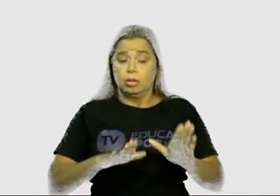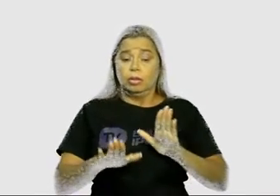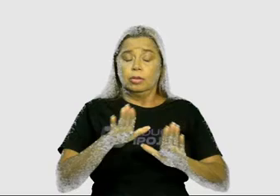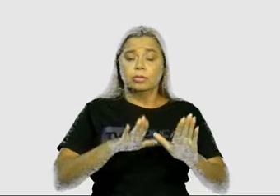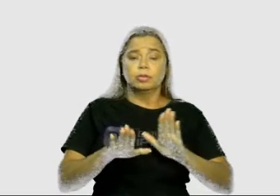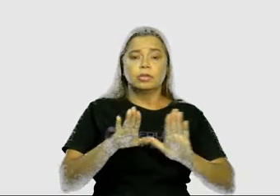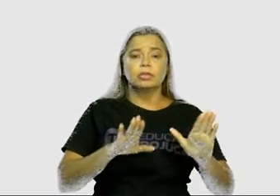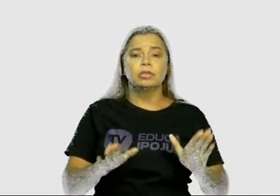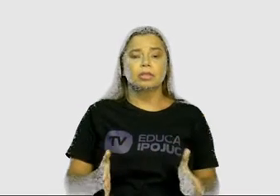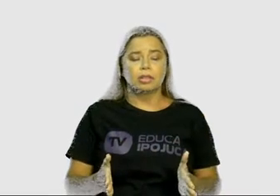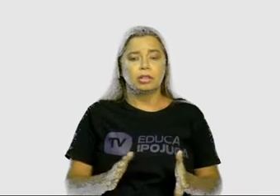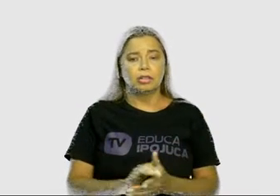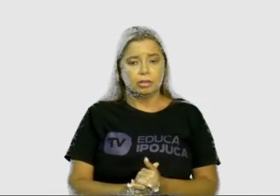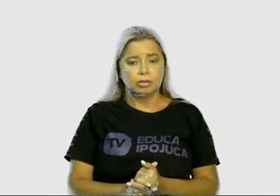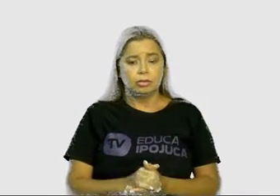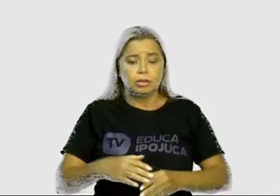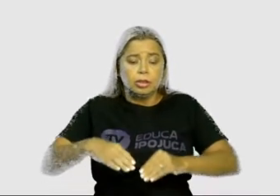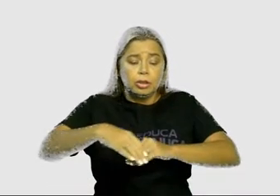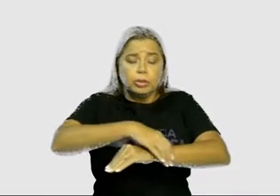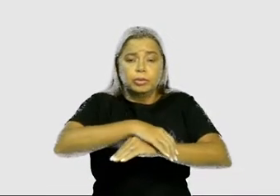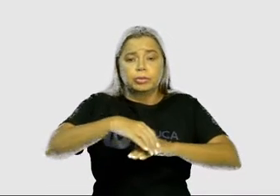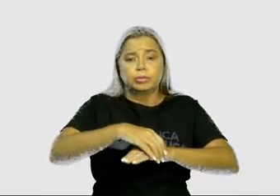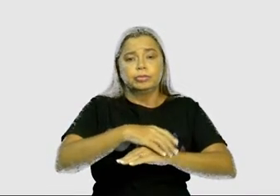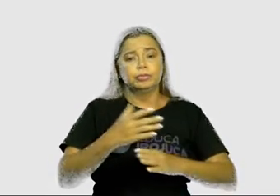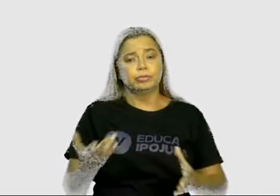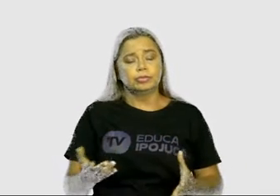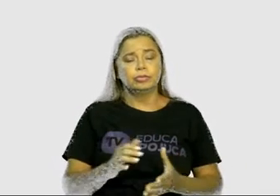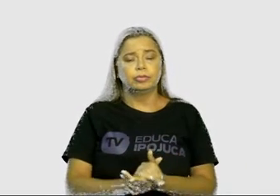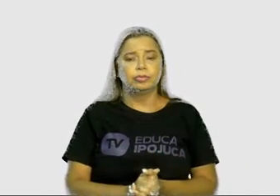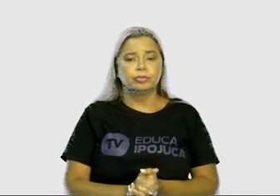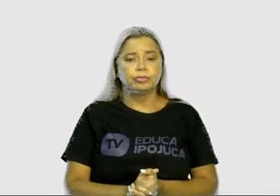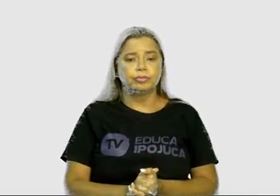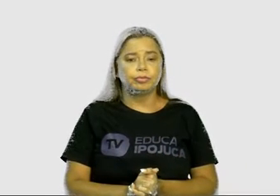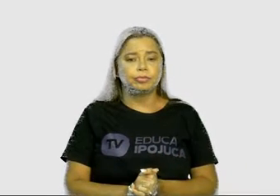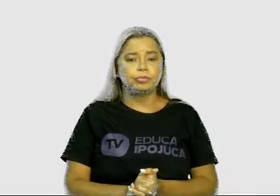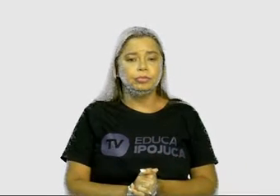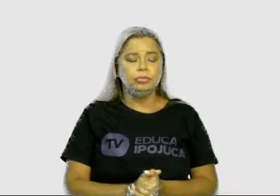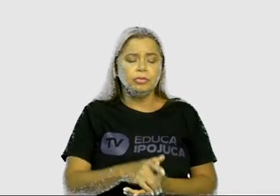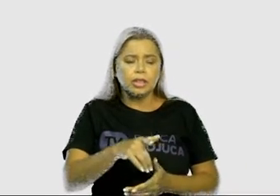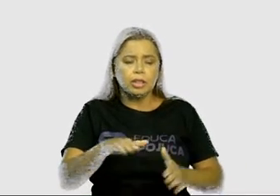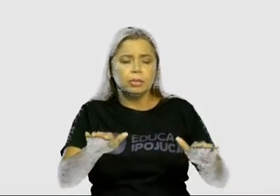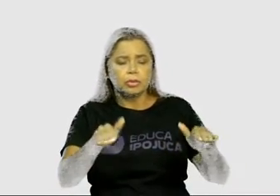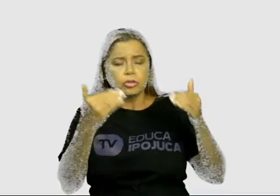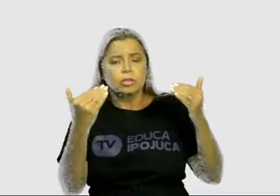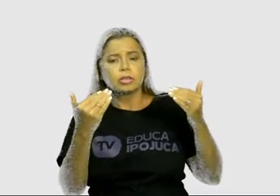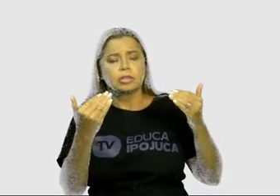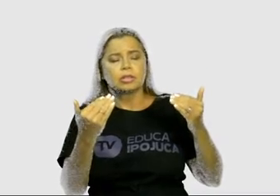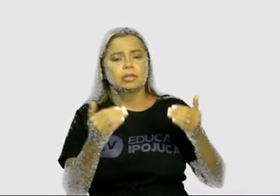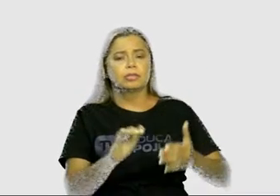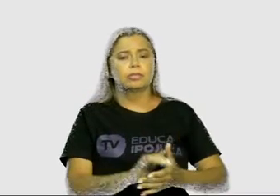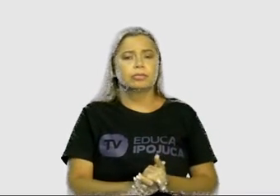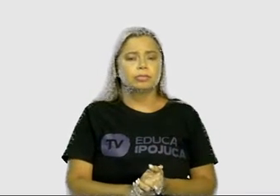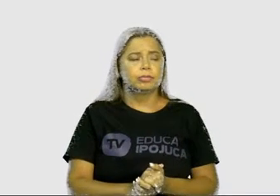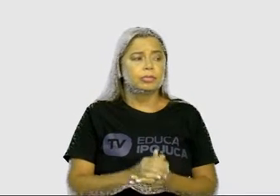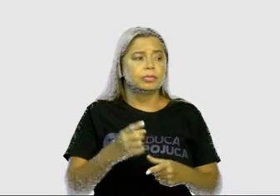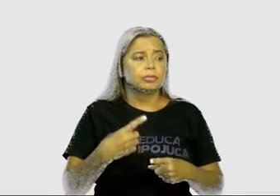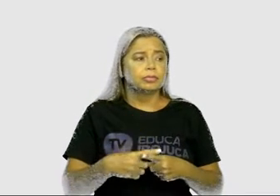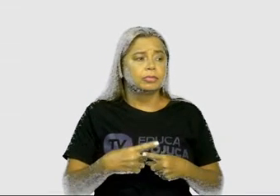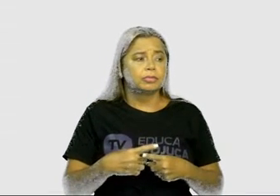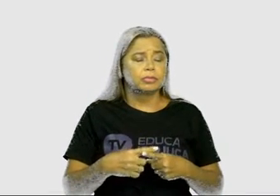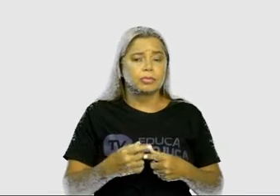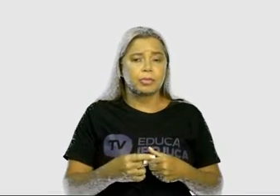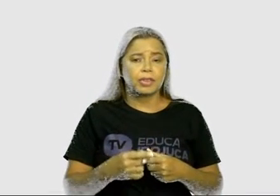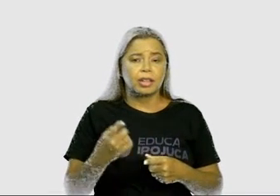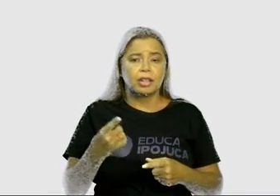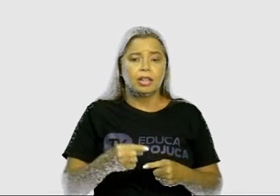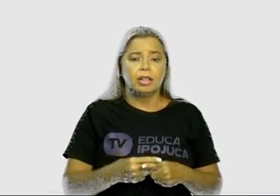sinal, um conselho ou uma chamada de atenção. No caso, aqui é uma chamada de atenção, porque é